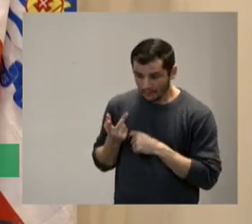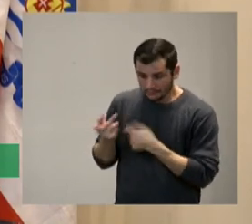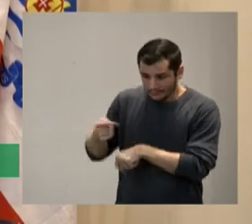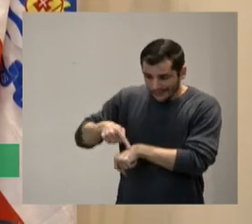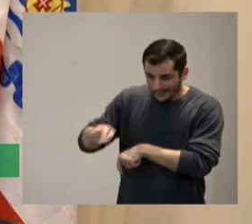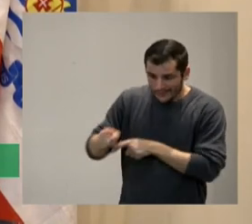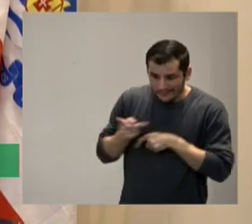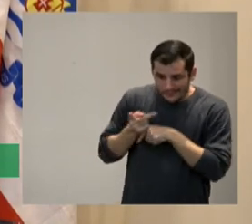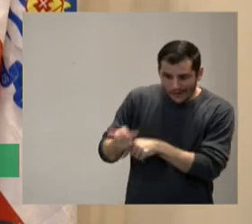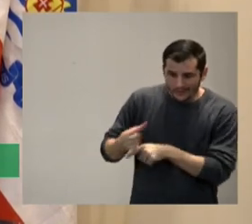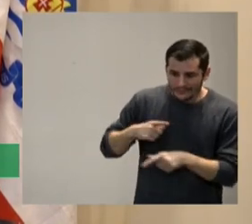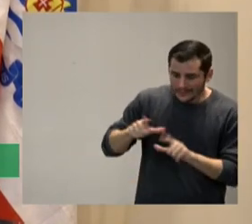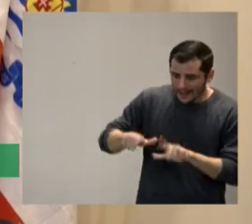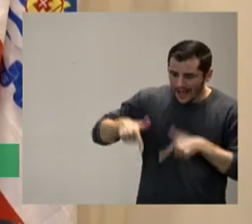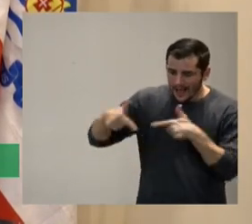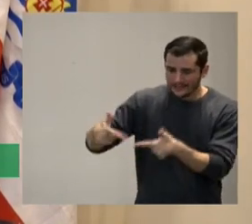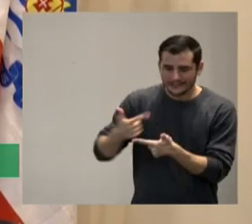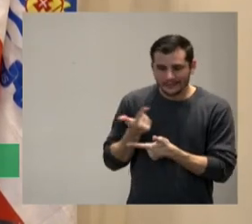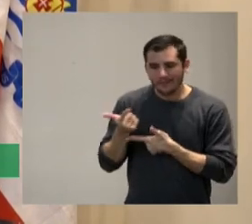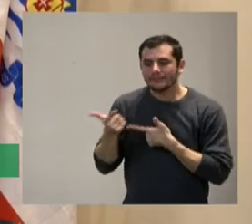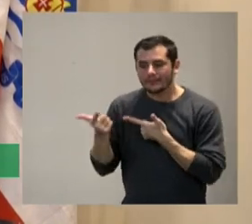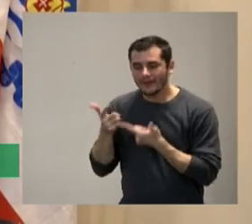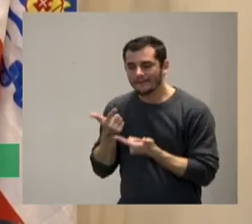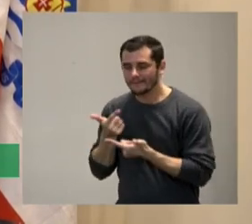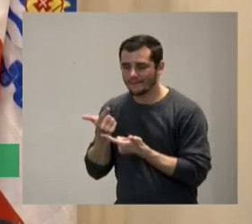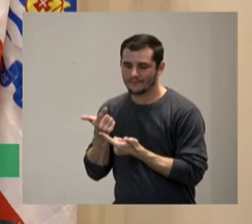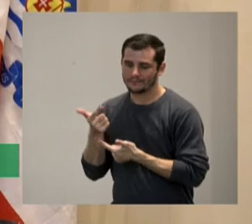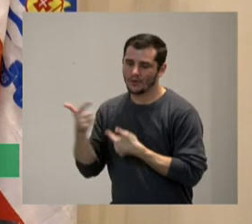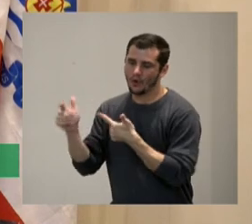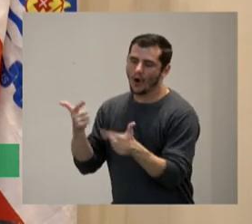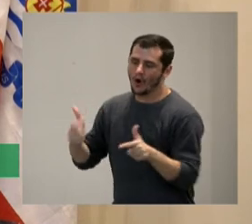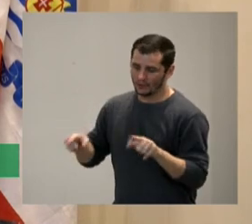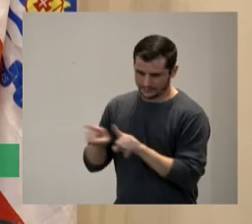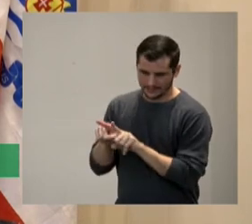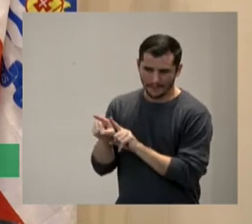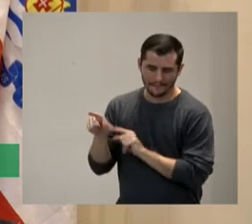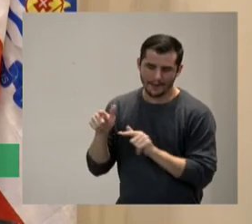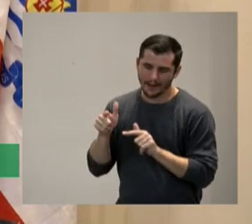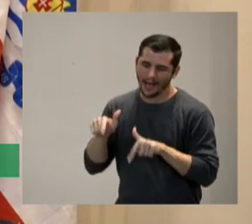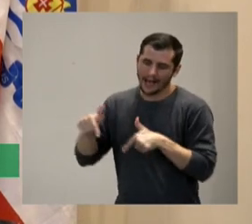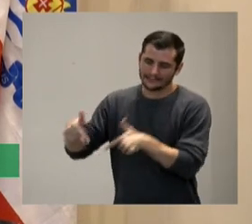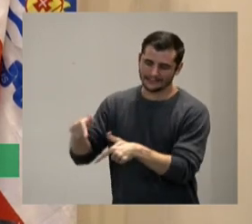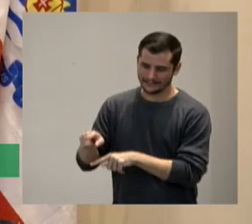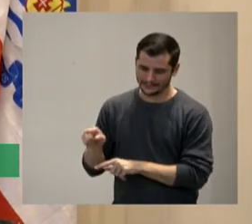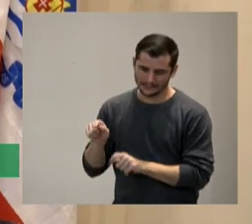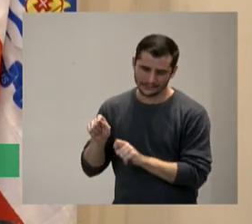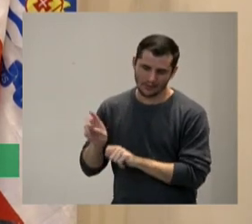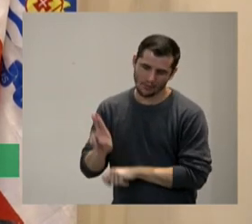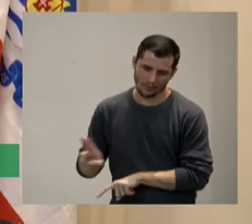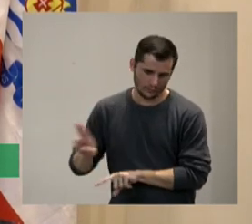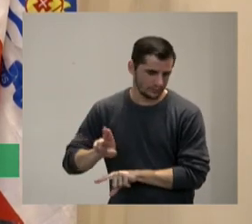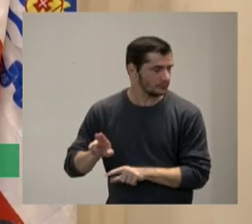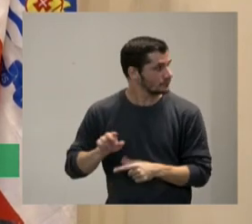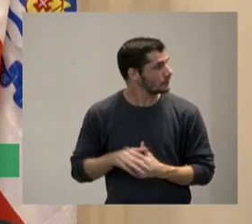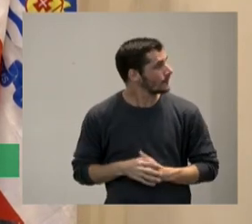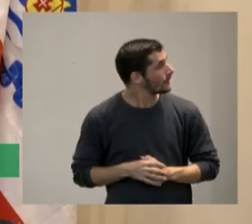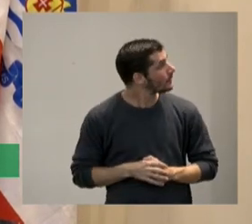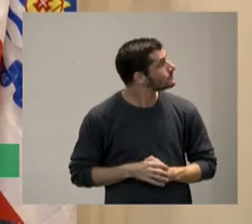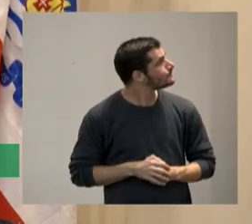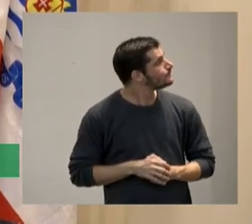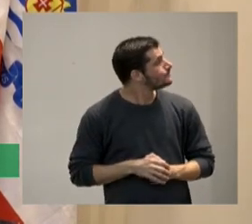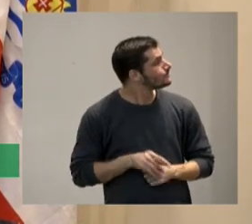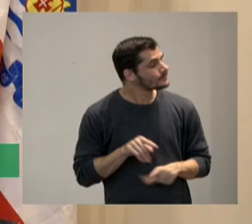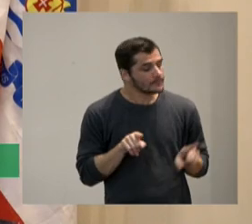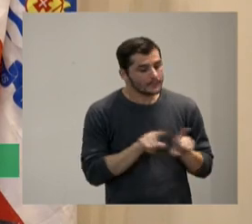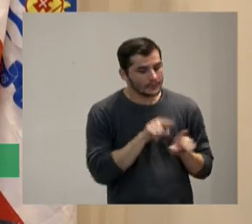mas eles tinham várias outras ações que eu copiei também e é interessante esse daqui eu acho que tem muito a ver com vocês parceria com